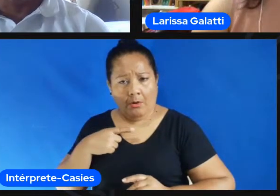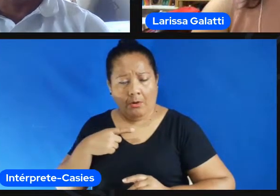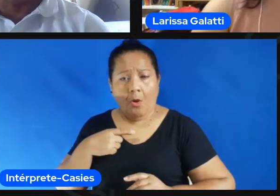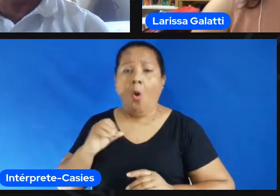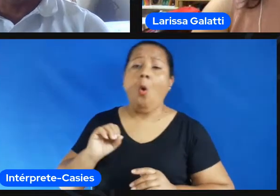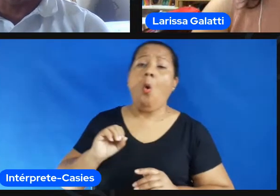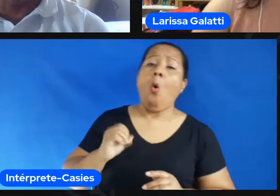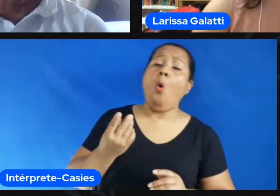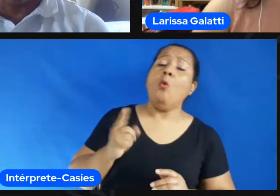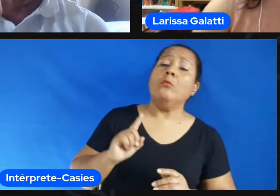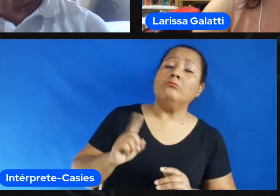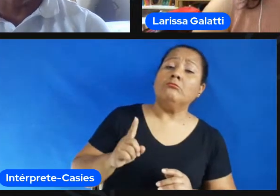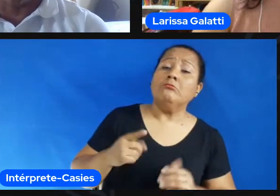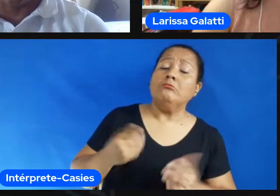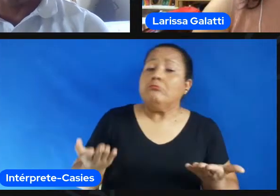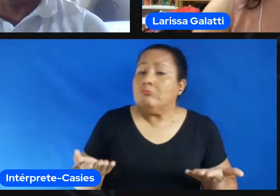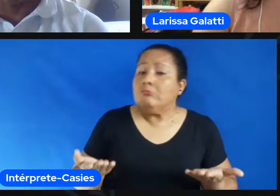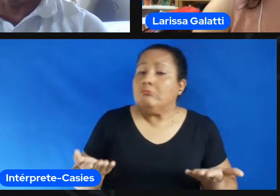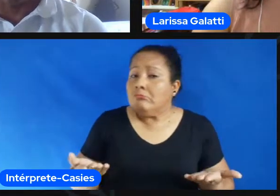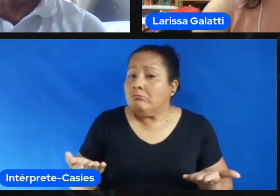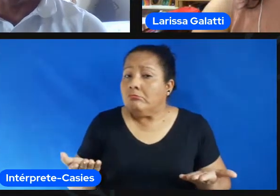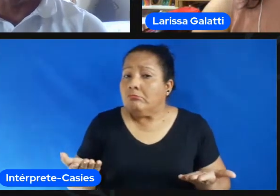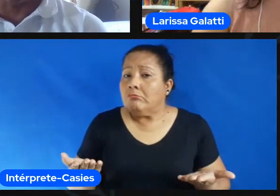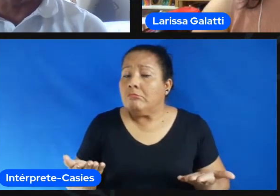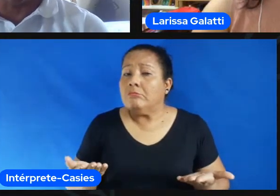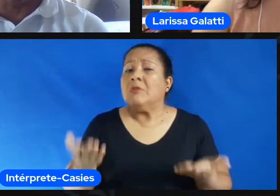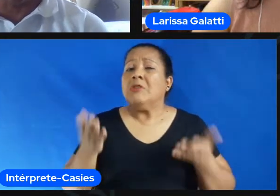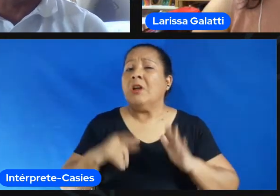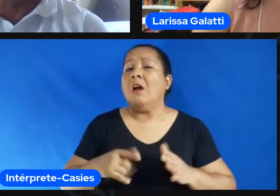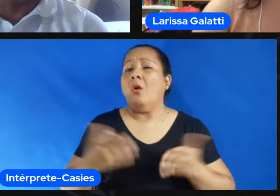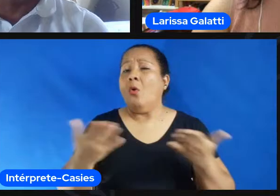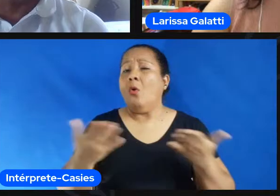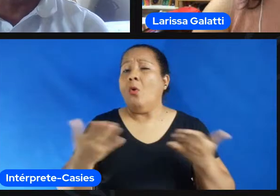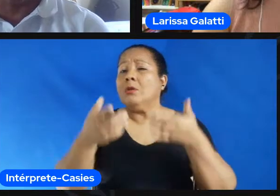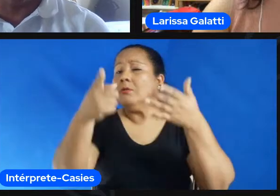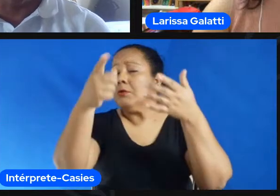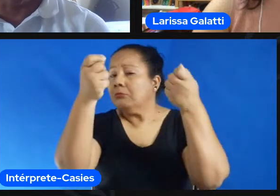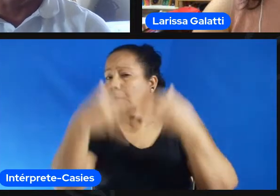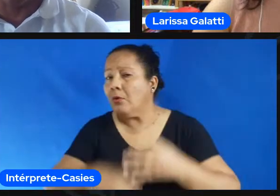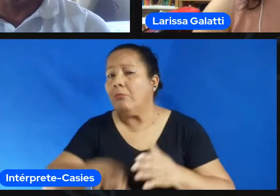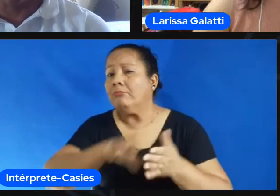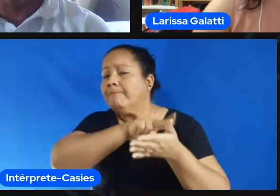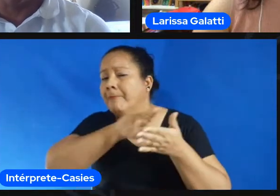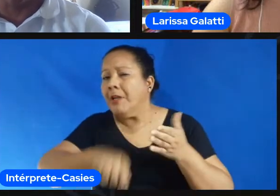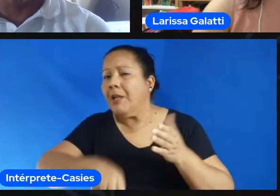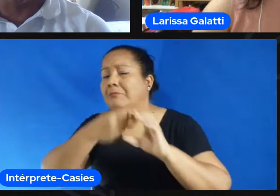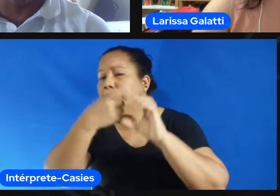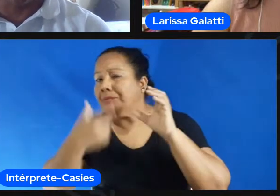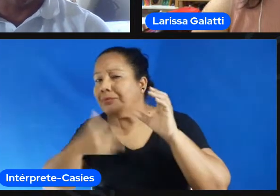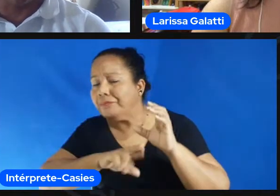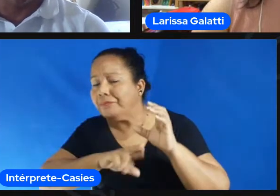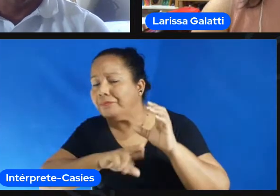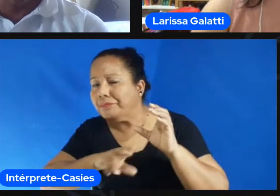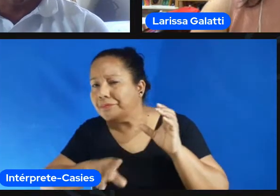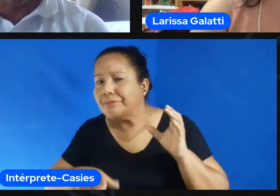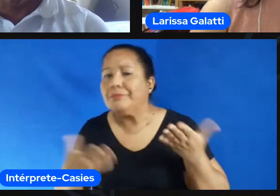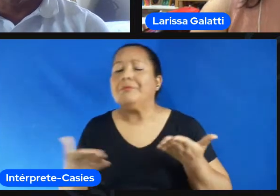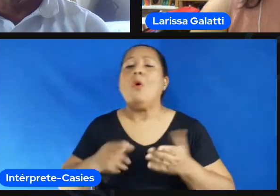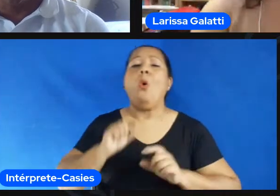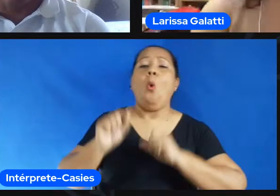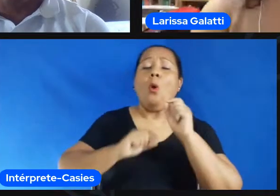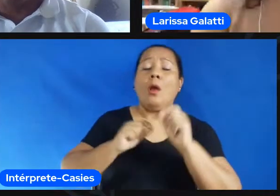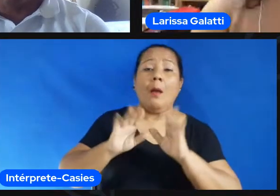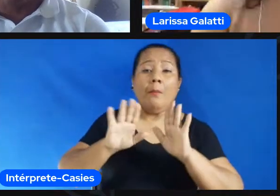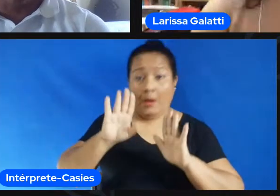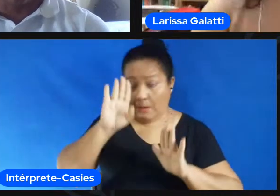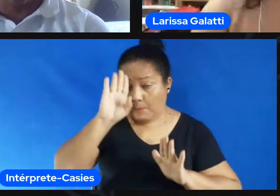procurando e aí passou várias características aí né dentro de uma das principais que eu acredito é justamente a